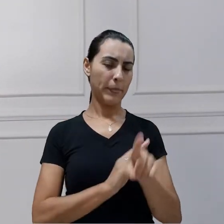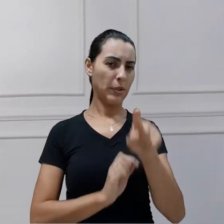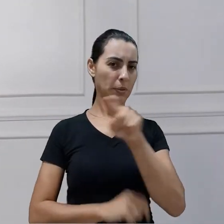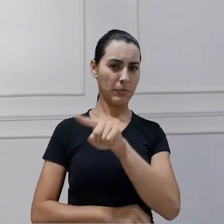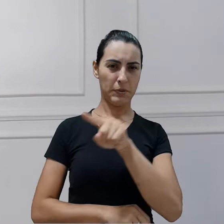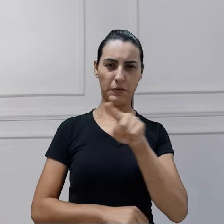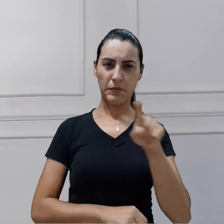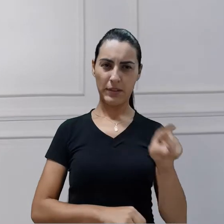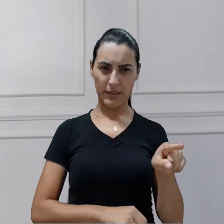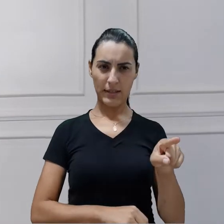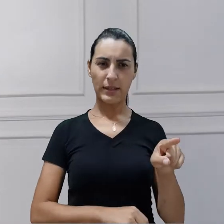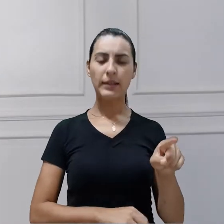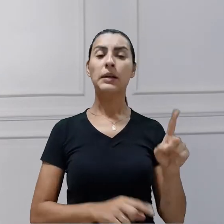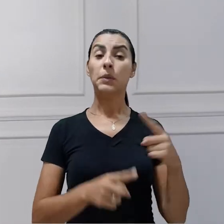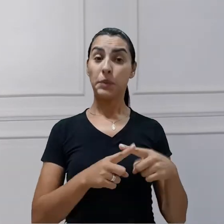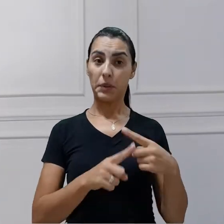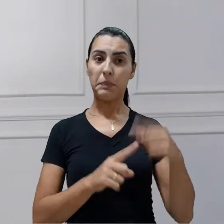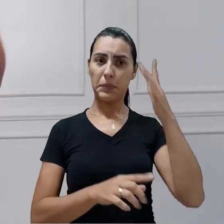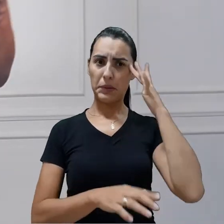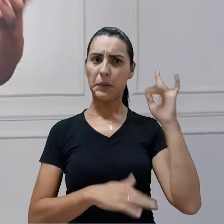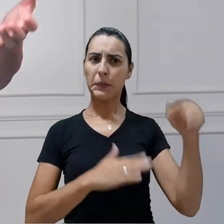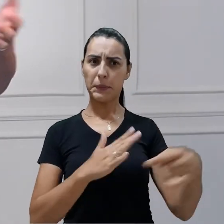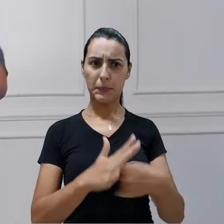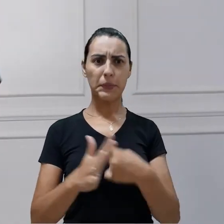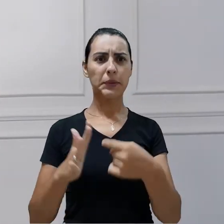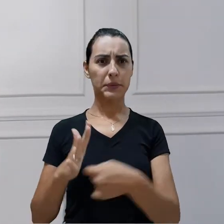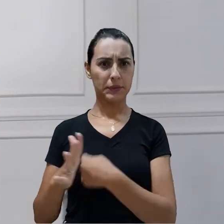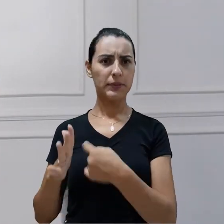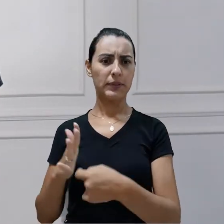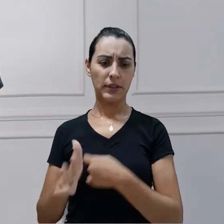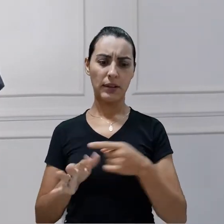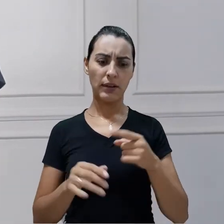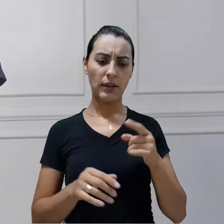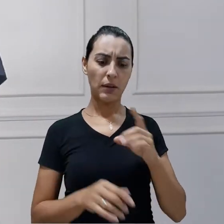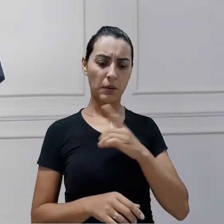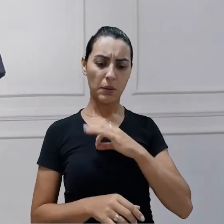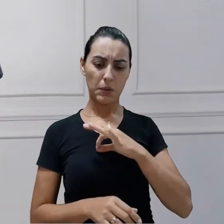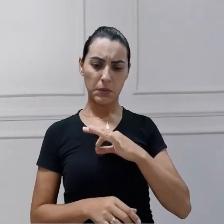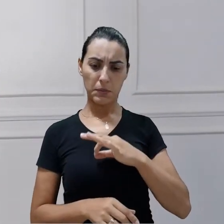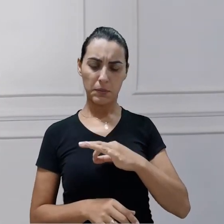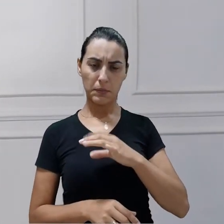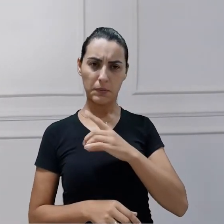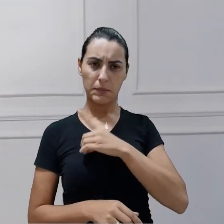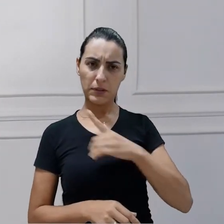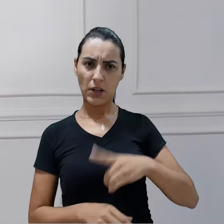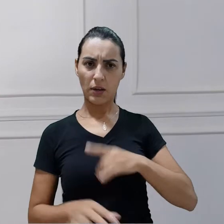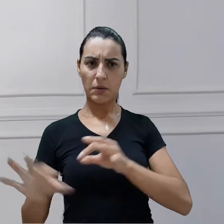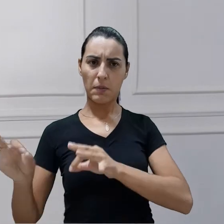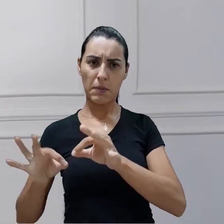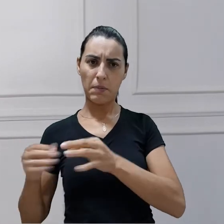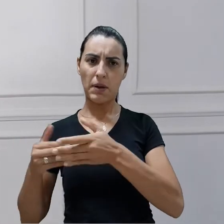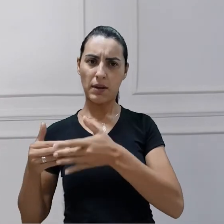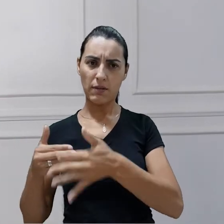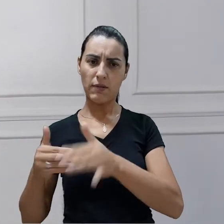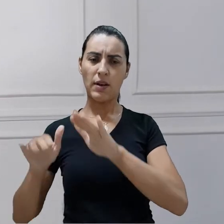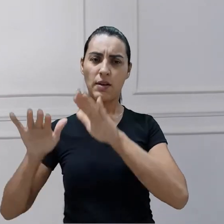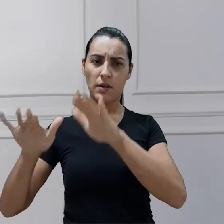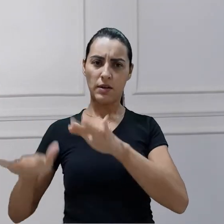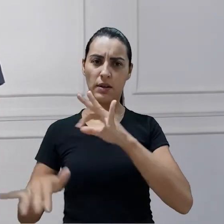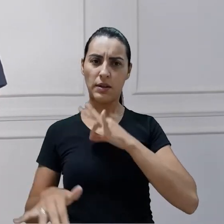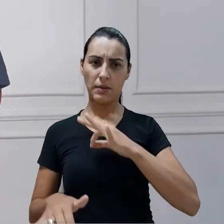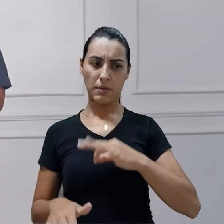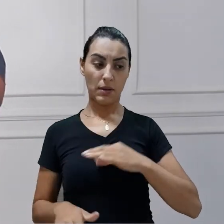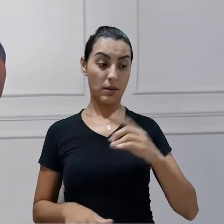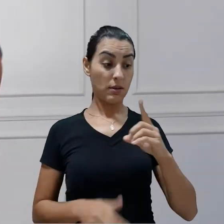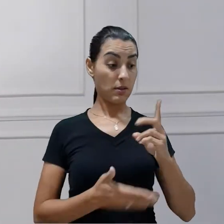que me fazem com relação aos diáconos que estão em preparação para o sacerdócio e os diáconos permanentes. Qual a diferença